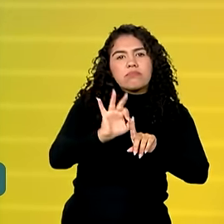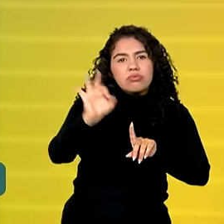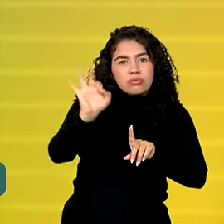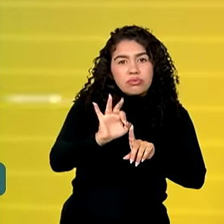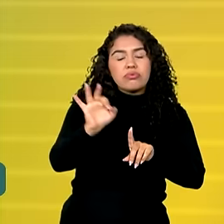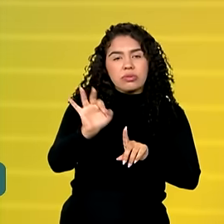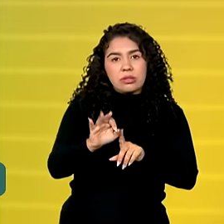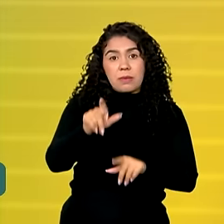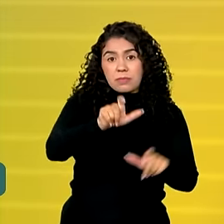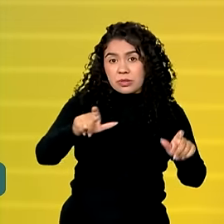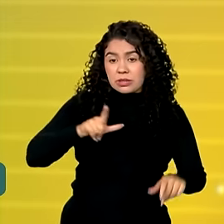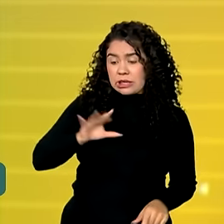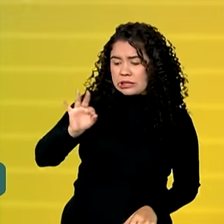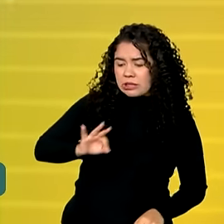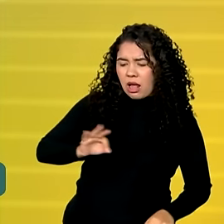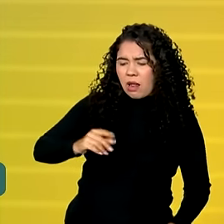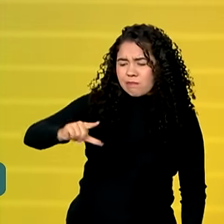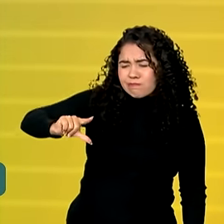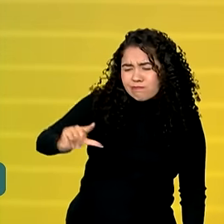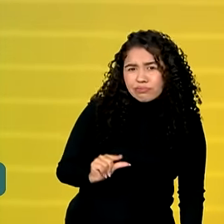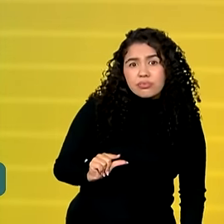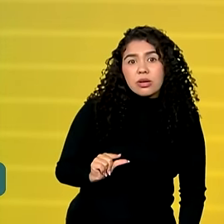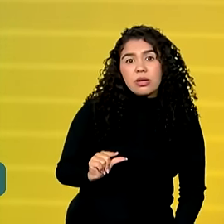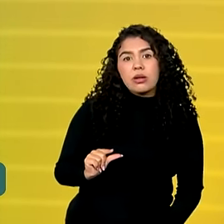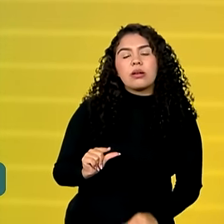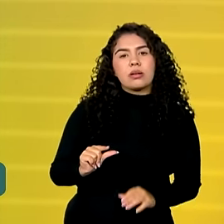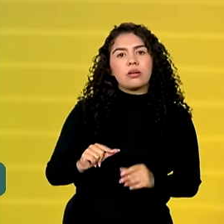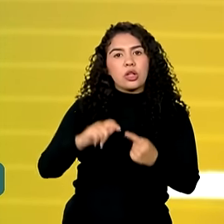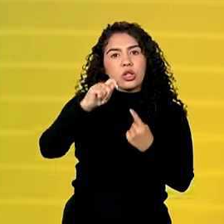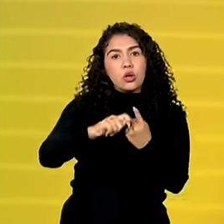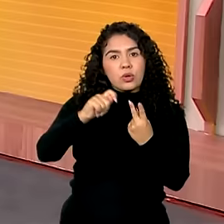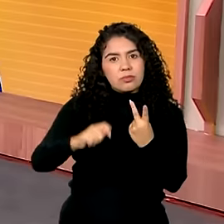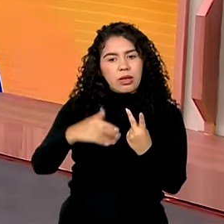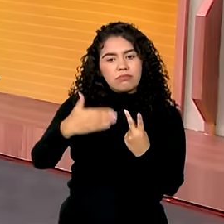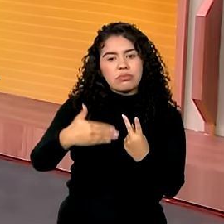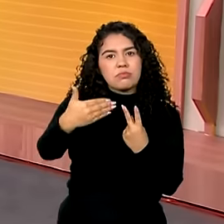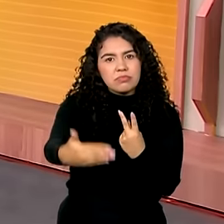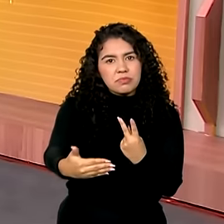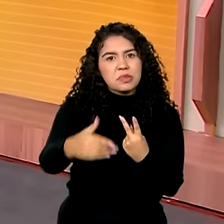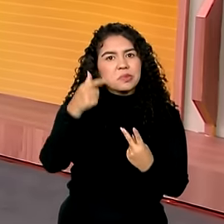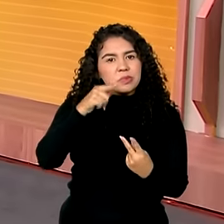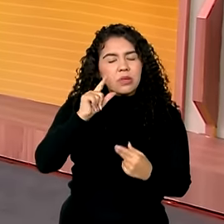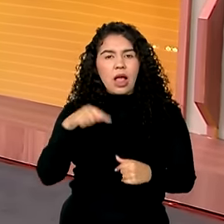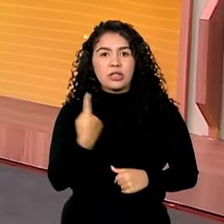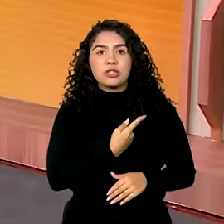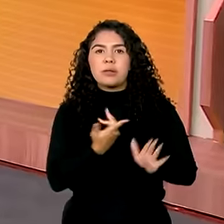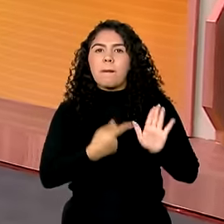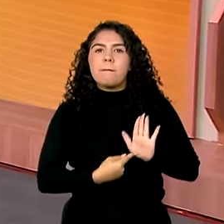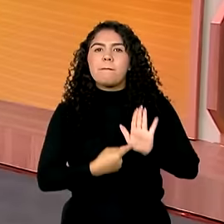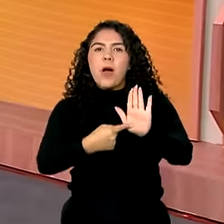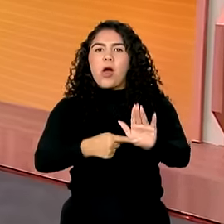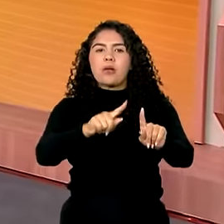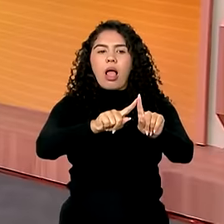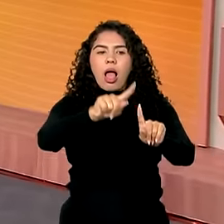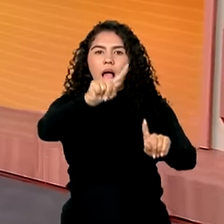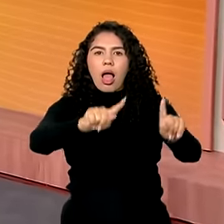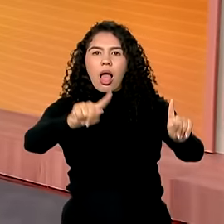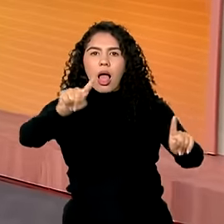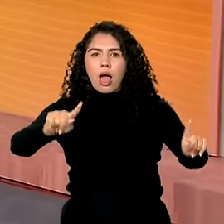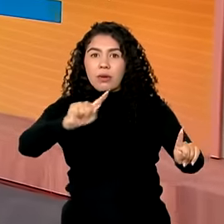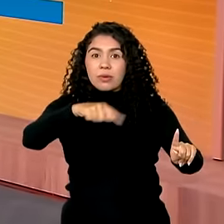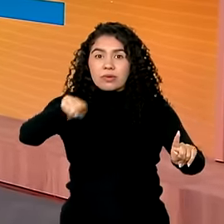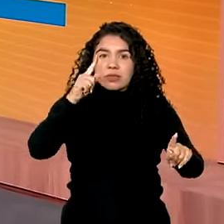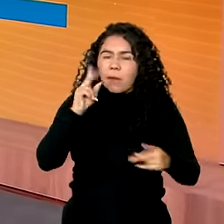baixa ou muito baixa caiu dois meses seguidos. A gente fez um gráfico aqui para poder entender melhor. Você